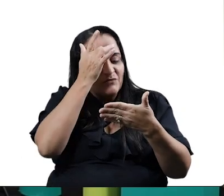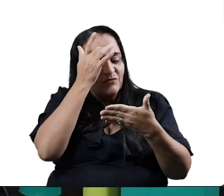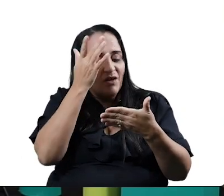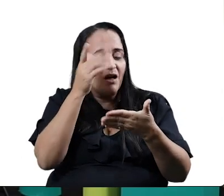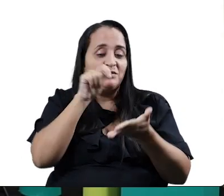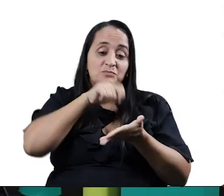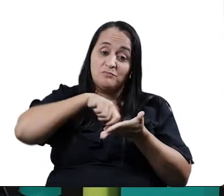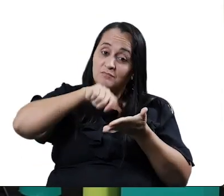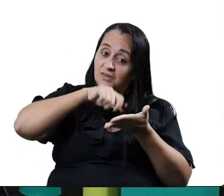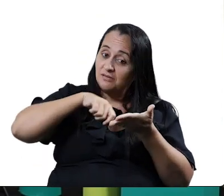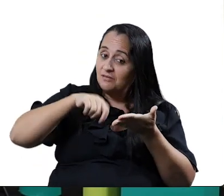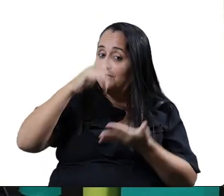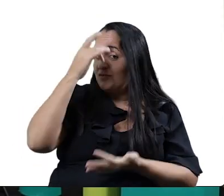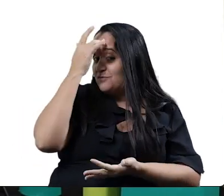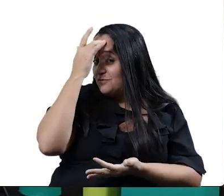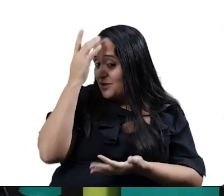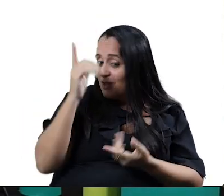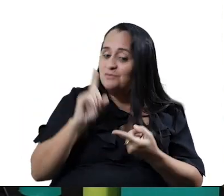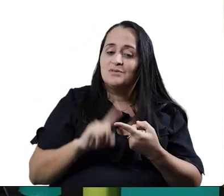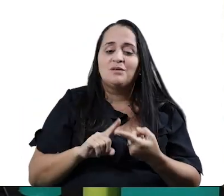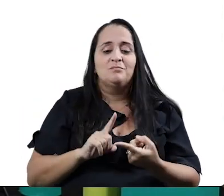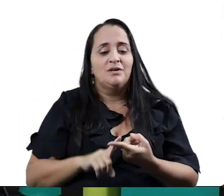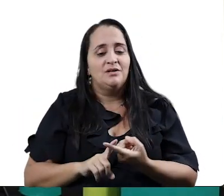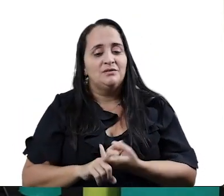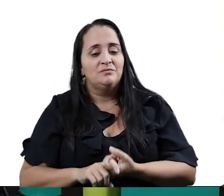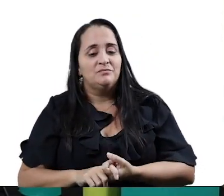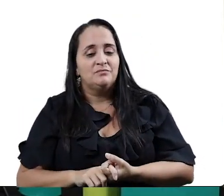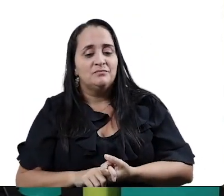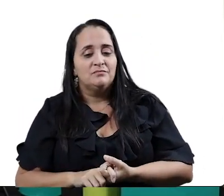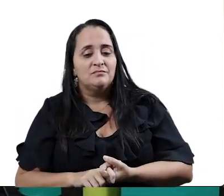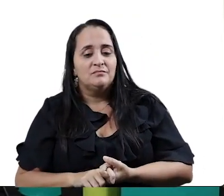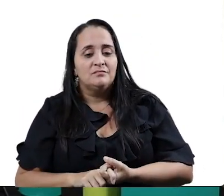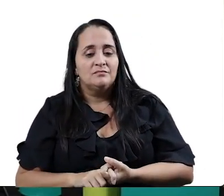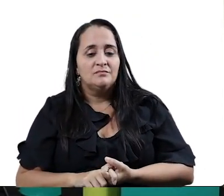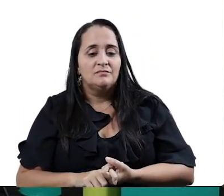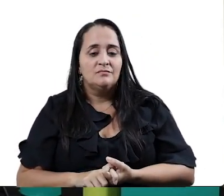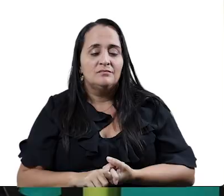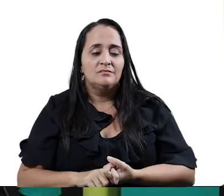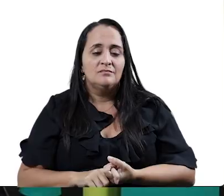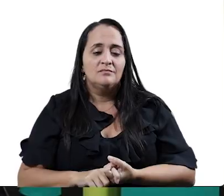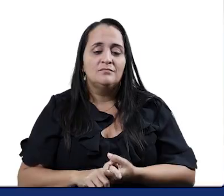facilidade, a escrever com mais facilidade também. Viu?